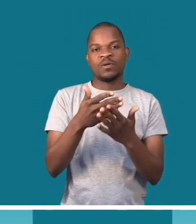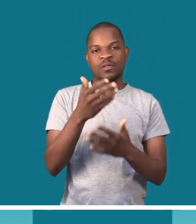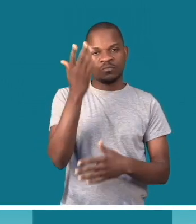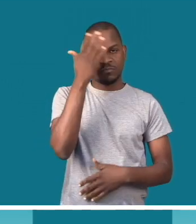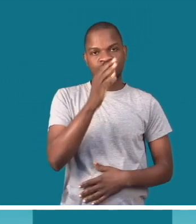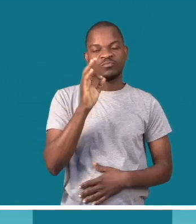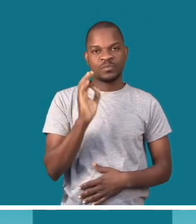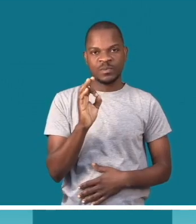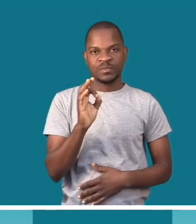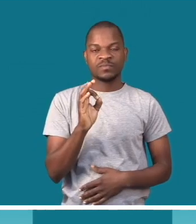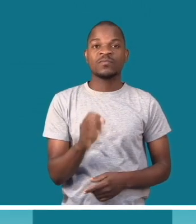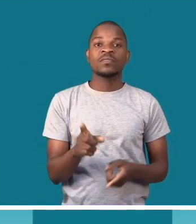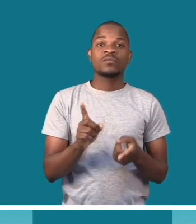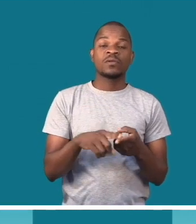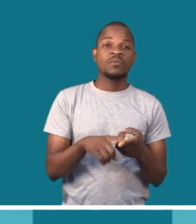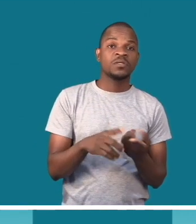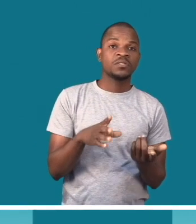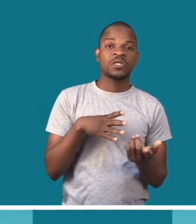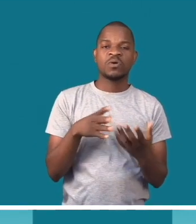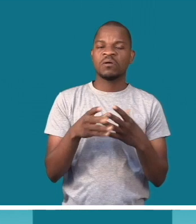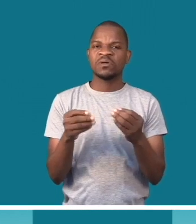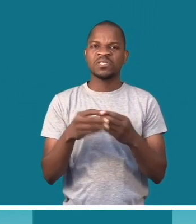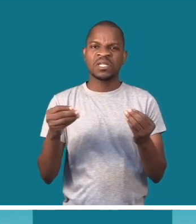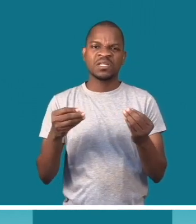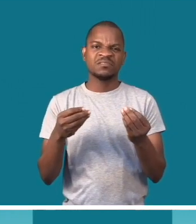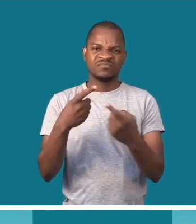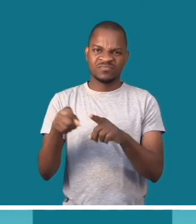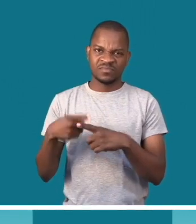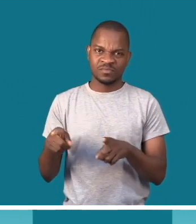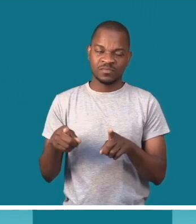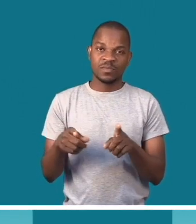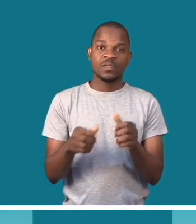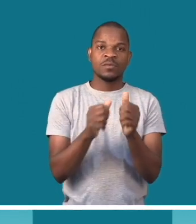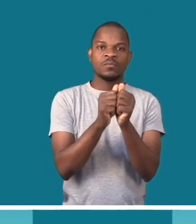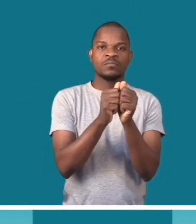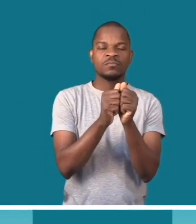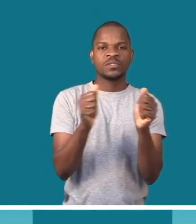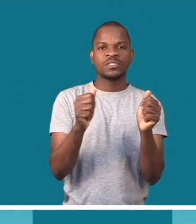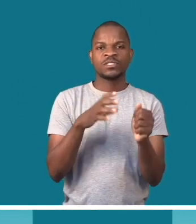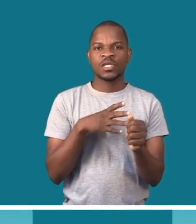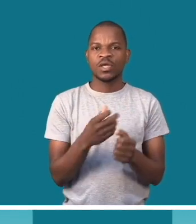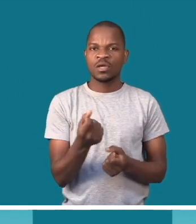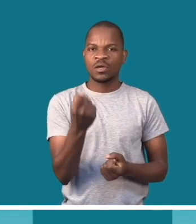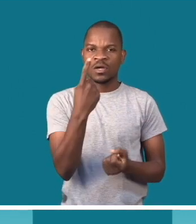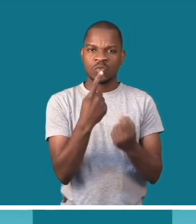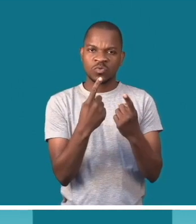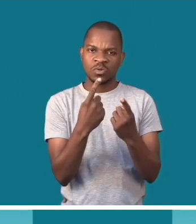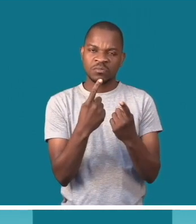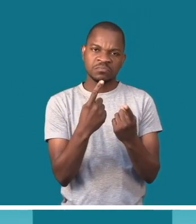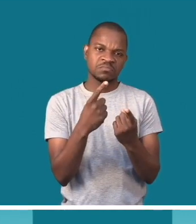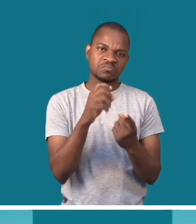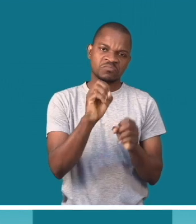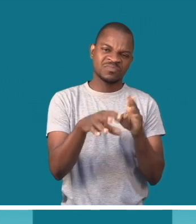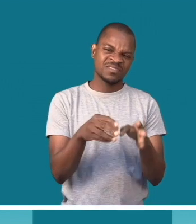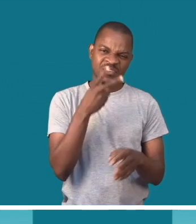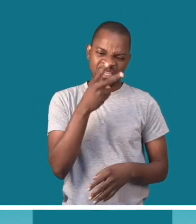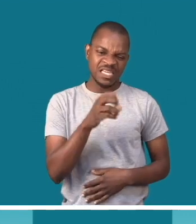para melhor resistência. Certo que sobram ripas e tudo mais das paletes, mas também tem aqueles pedacinhos de